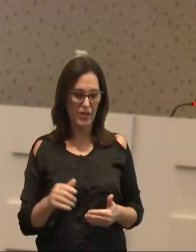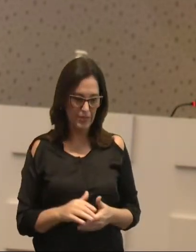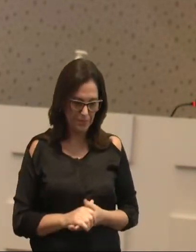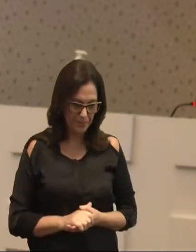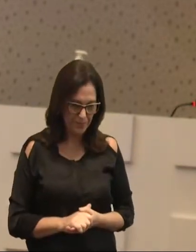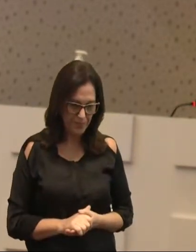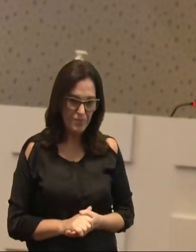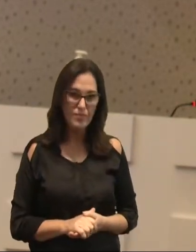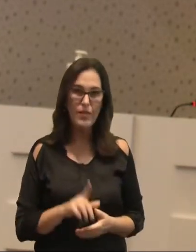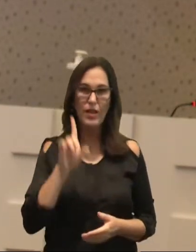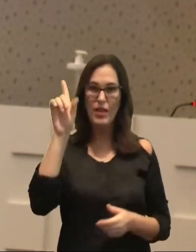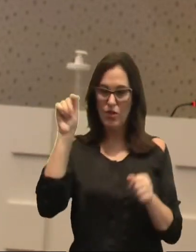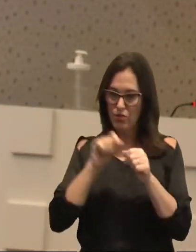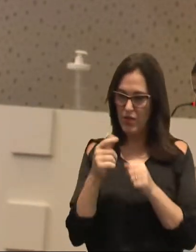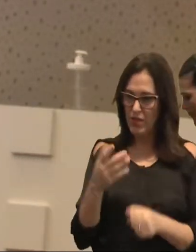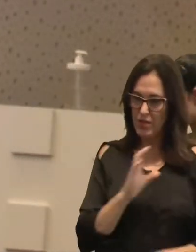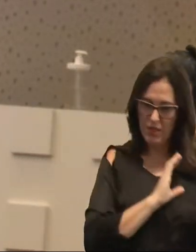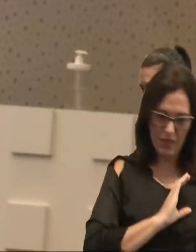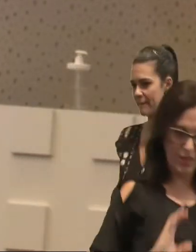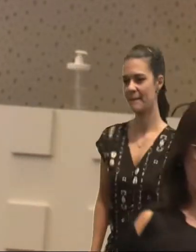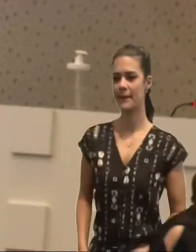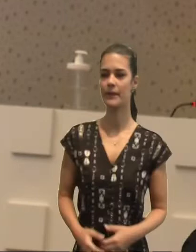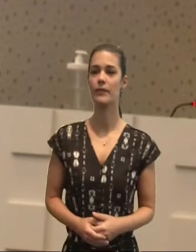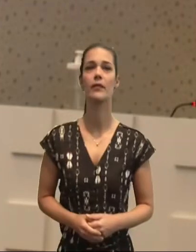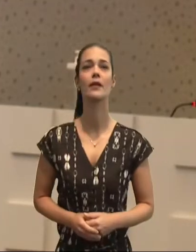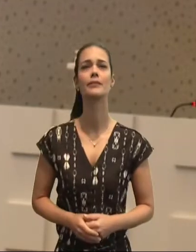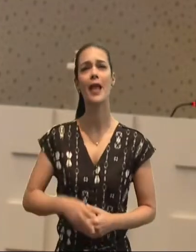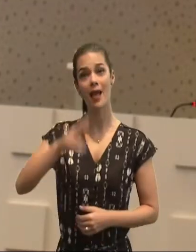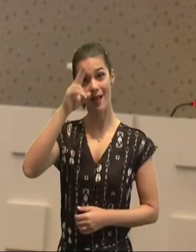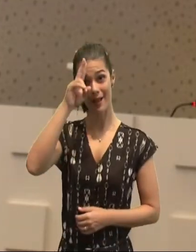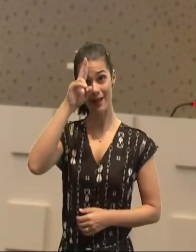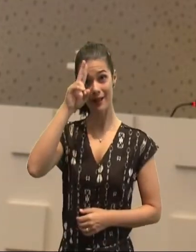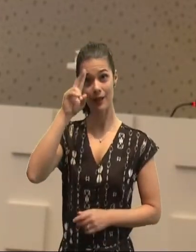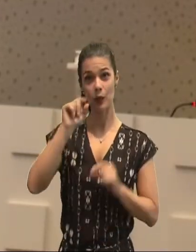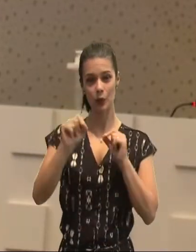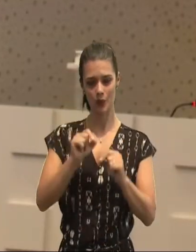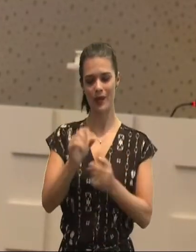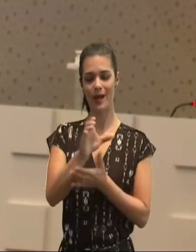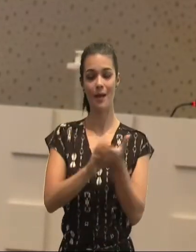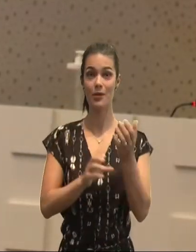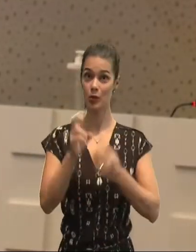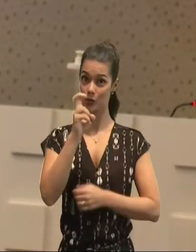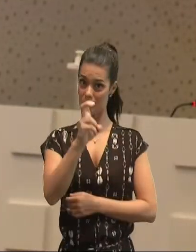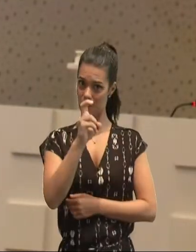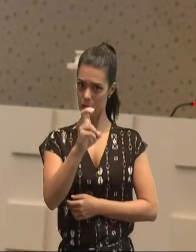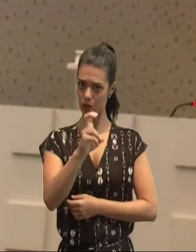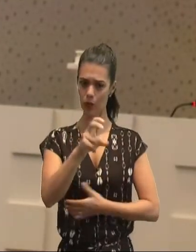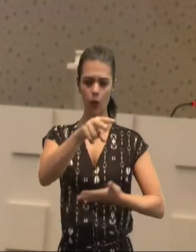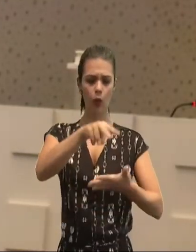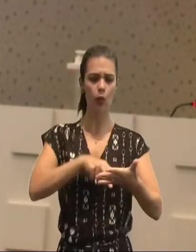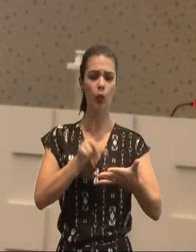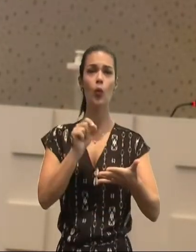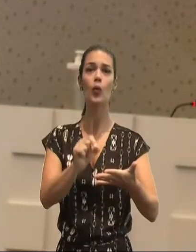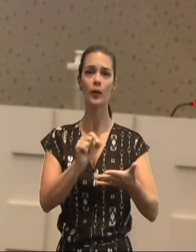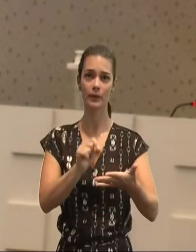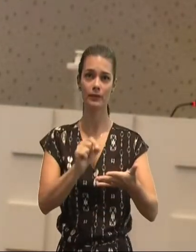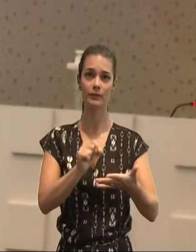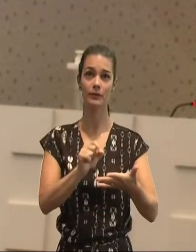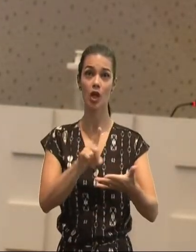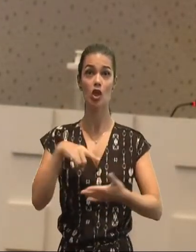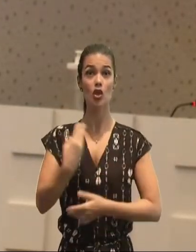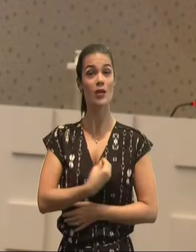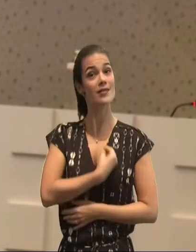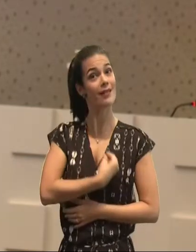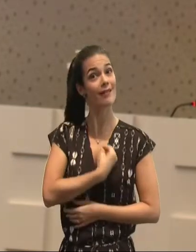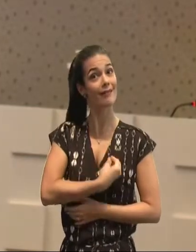que, Deus fez, em Cristo, por nós, lemos então, no versículo 5, a, a realidade, de nós